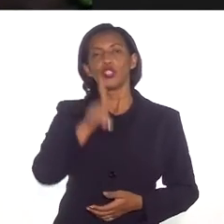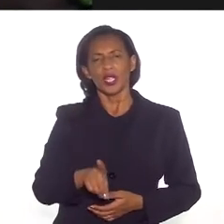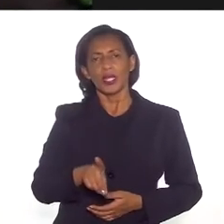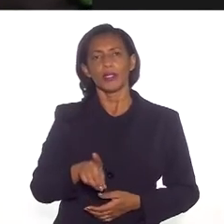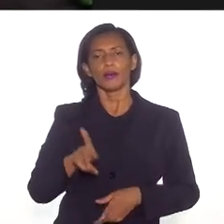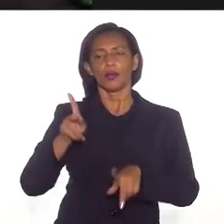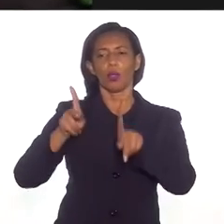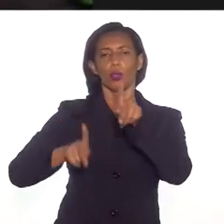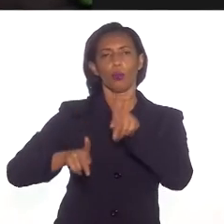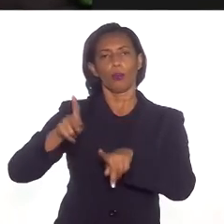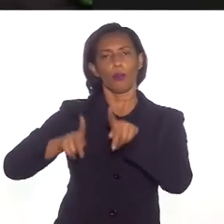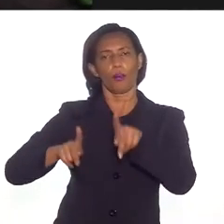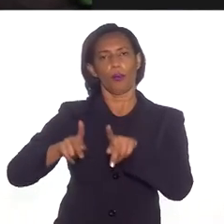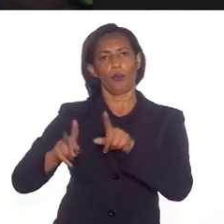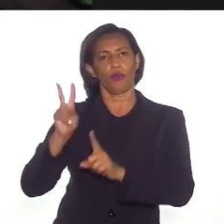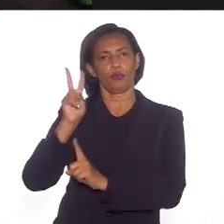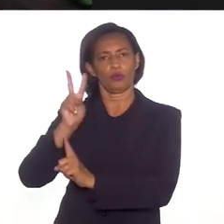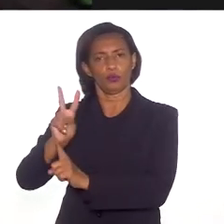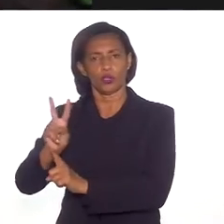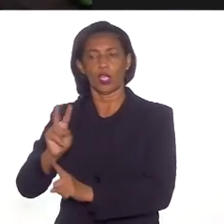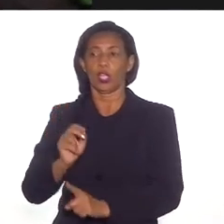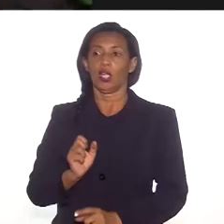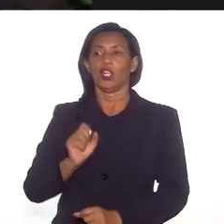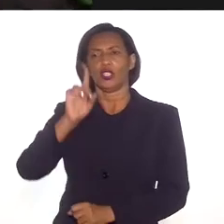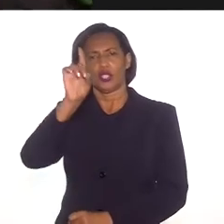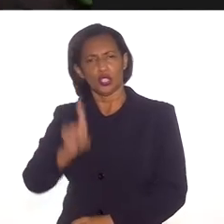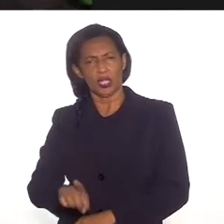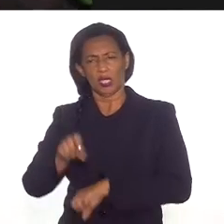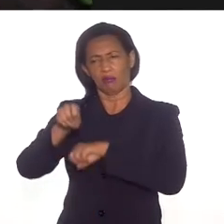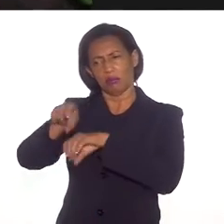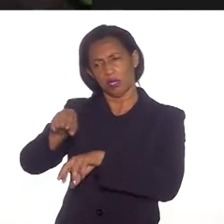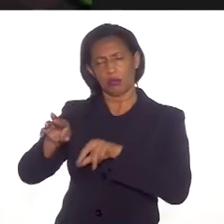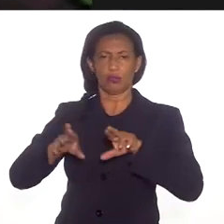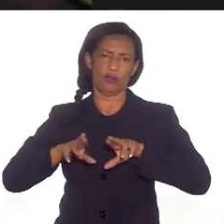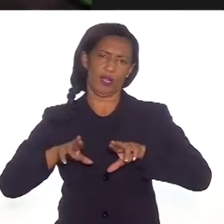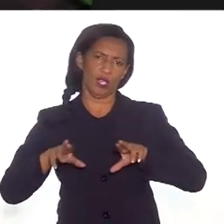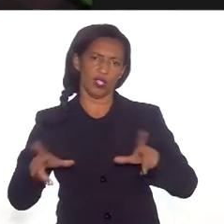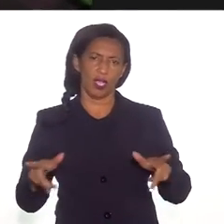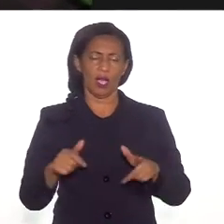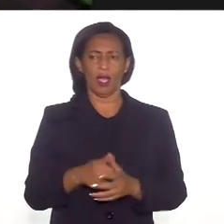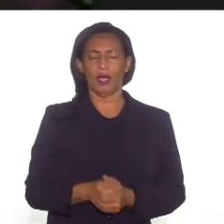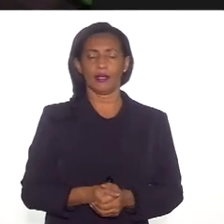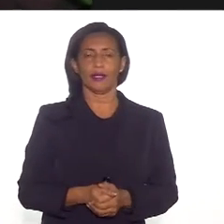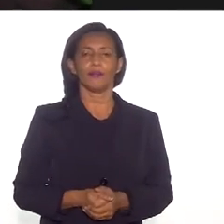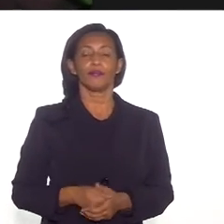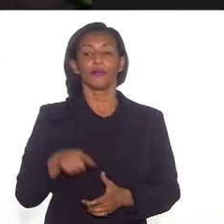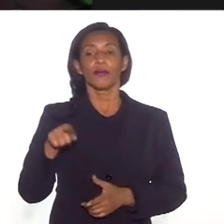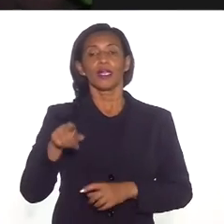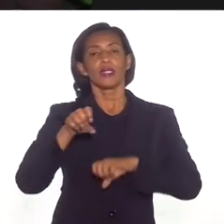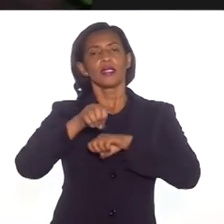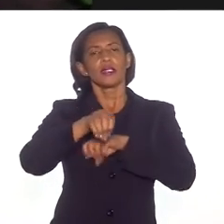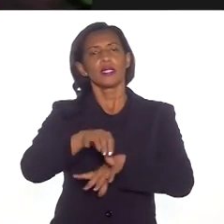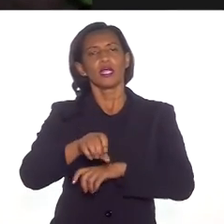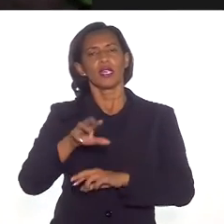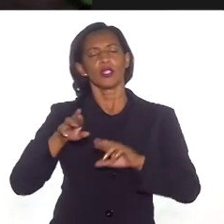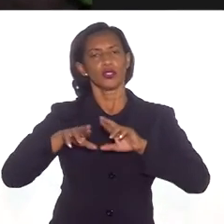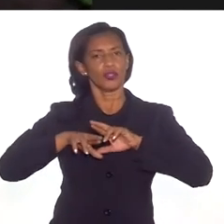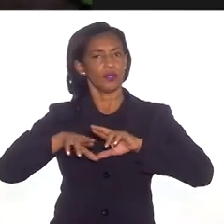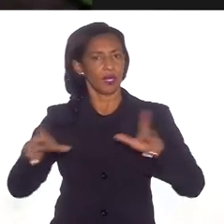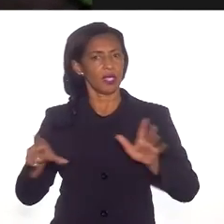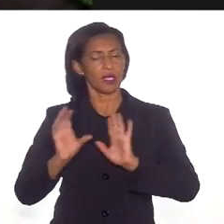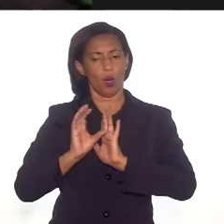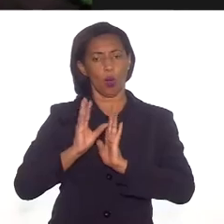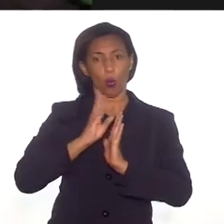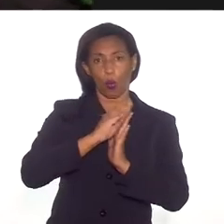dos povos indígenas. Efetivamente, direito a uma educação diferenciada. A educação diferenciada significa que eu preciso, além de